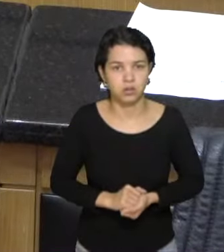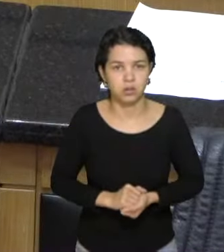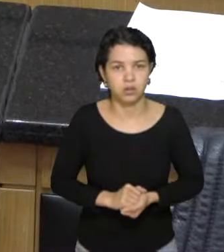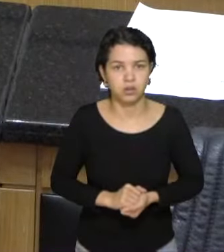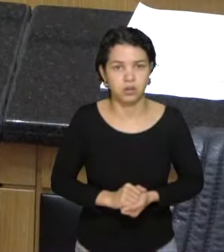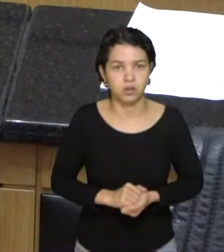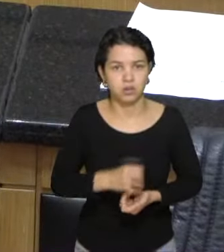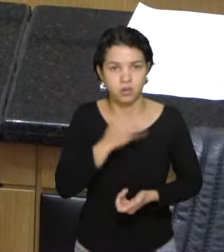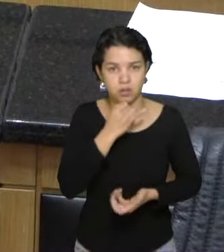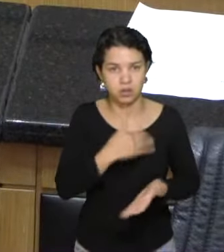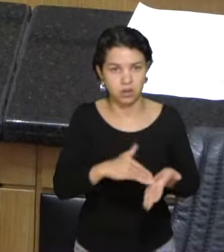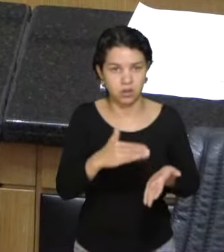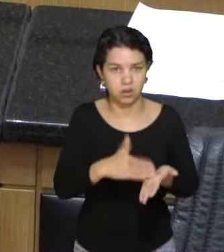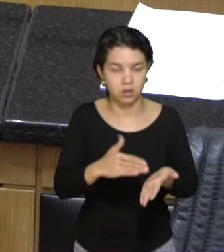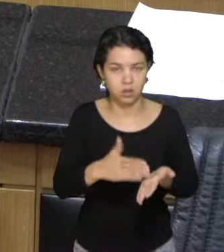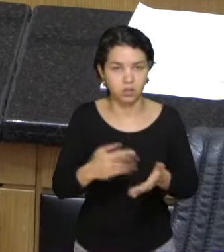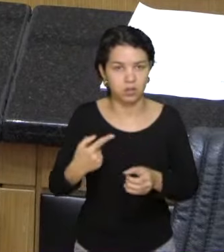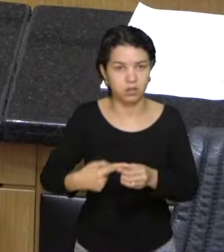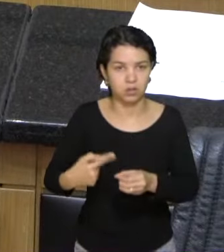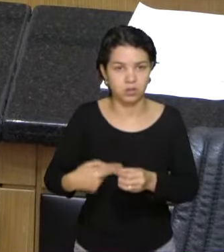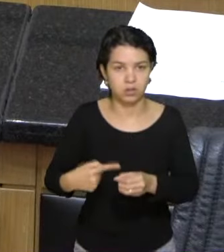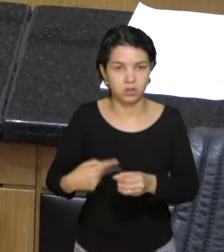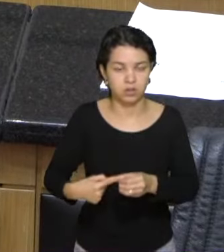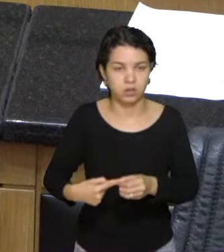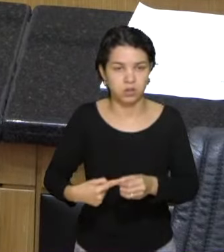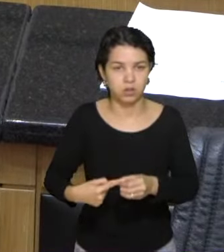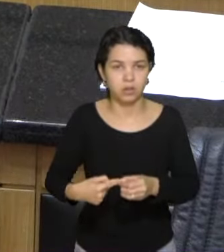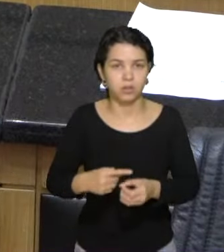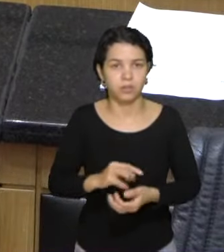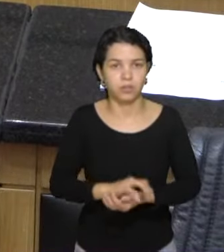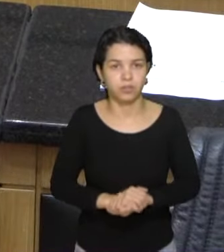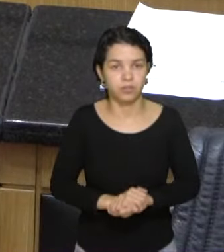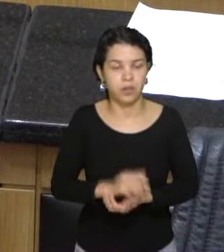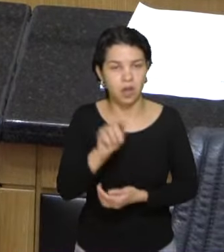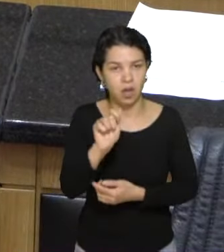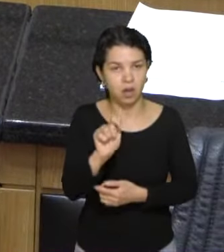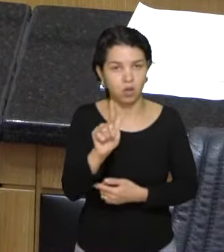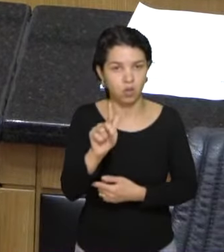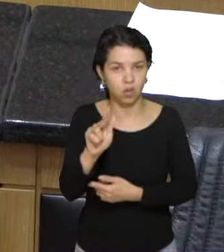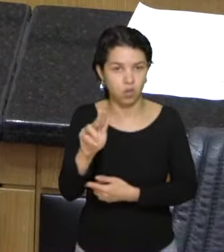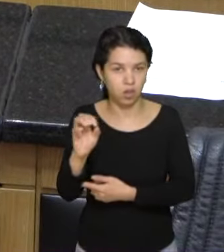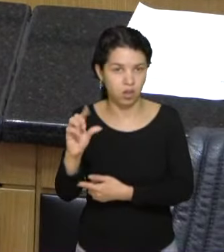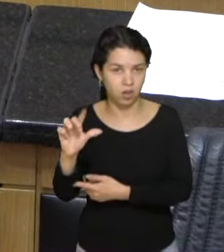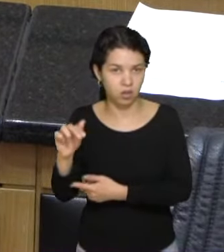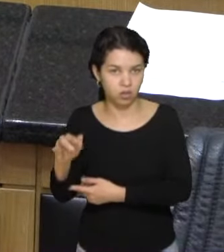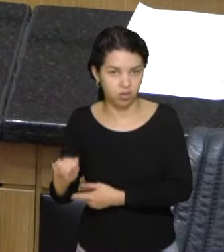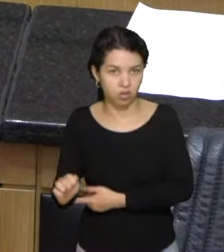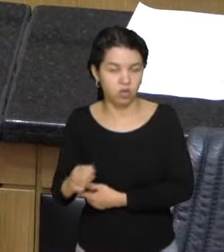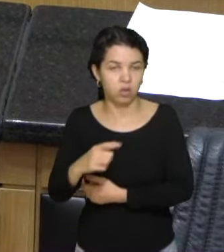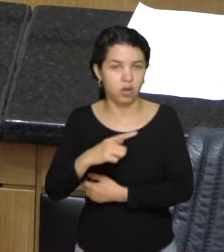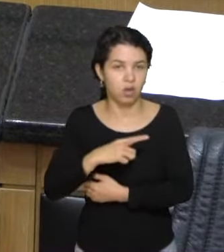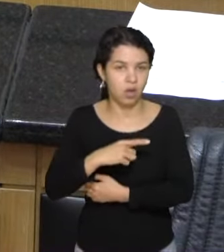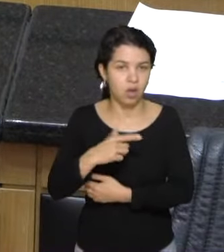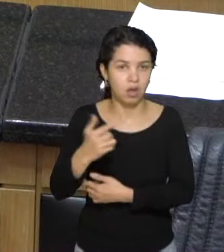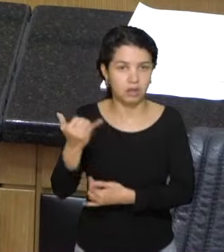Secretaria Municipal de Agrolândia, e aí eu recebi vários telefonemas,